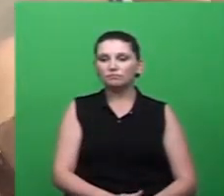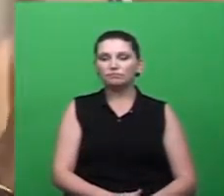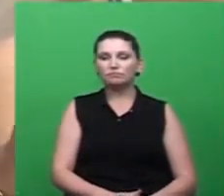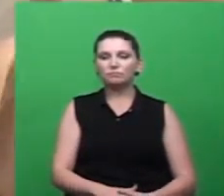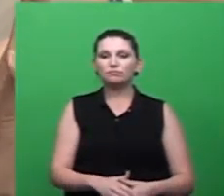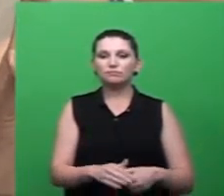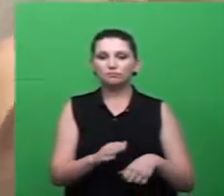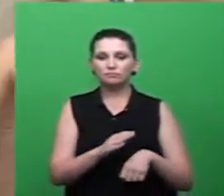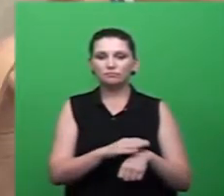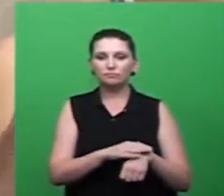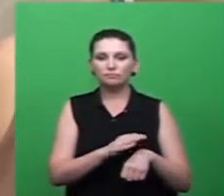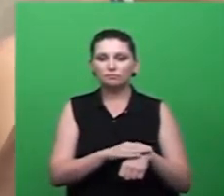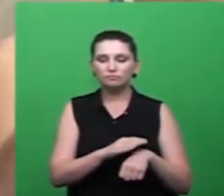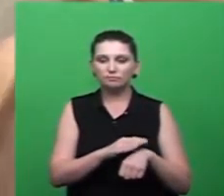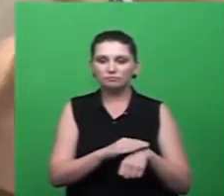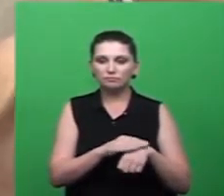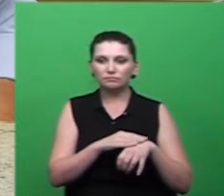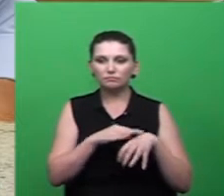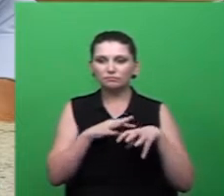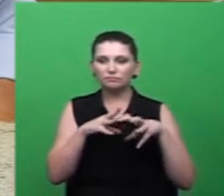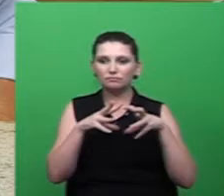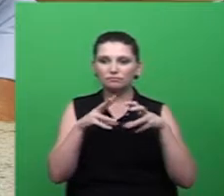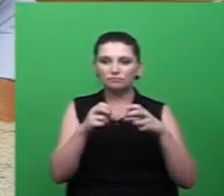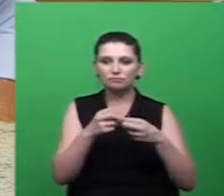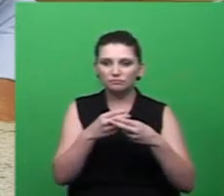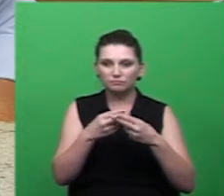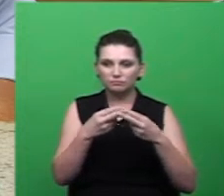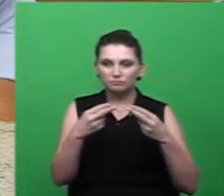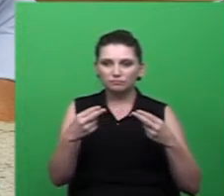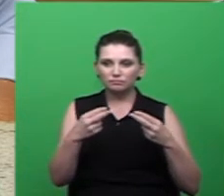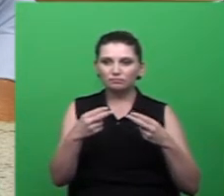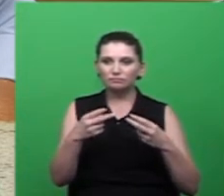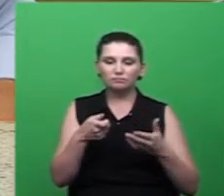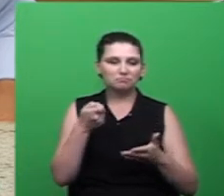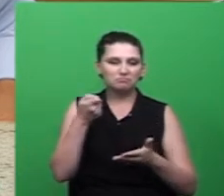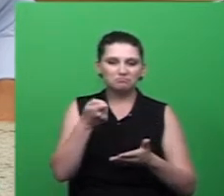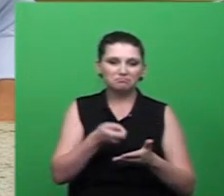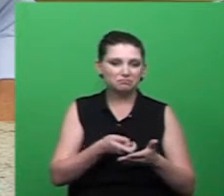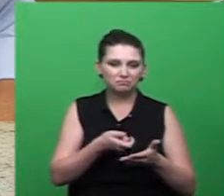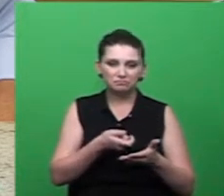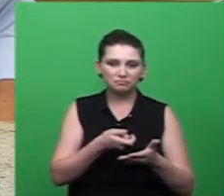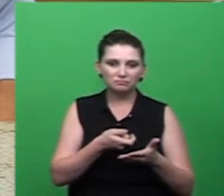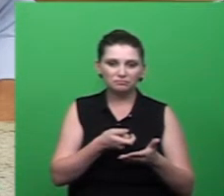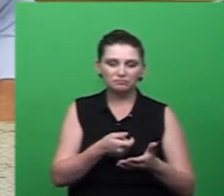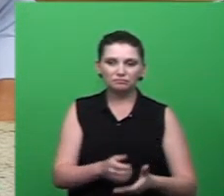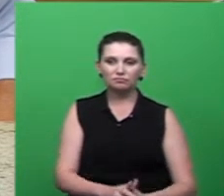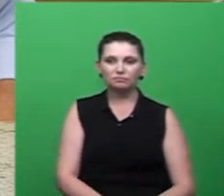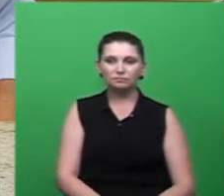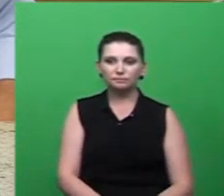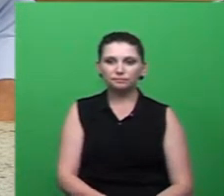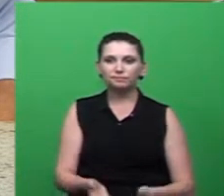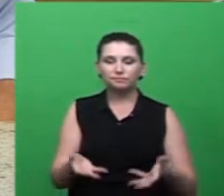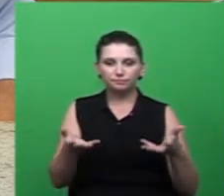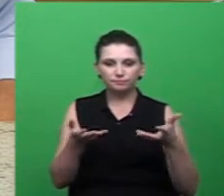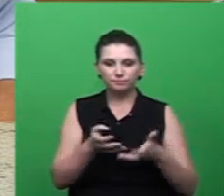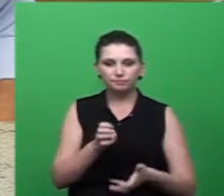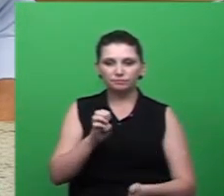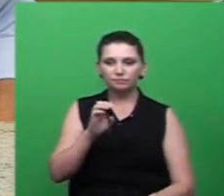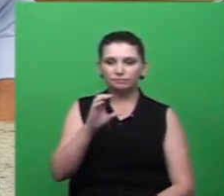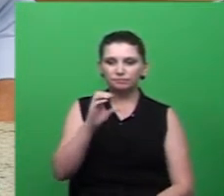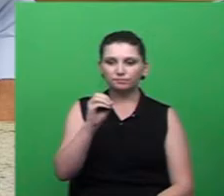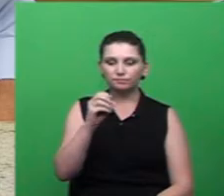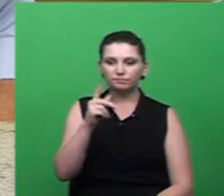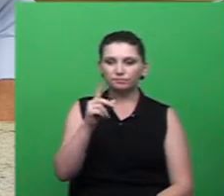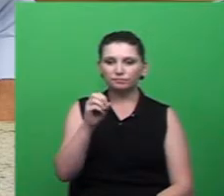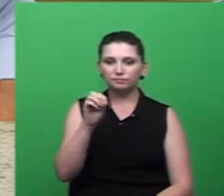levar o material seja mais curto e não pagando as taxas e lá no ecoponto todo o material que